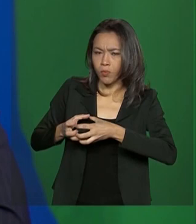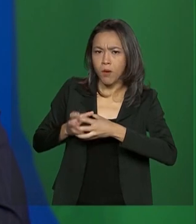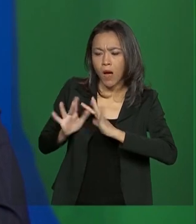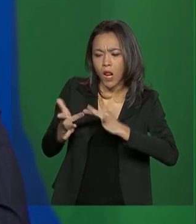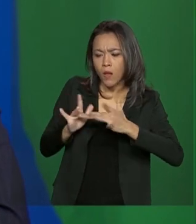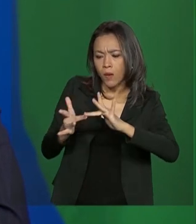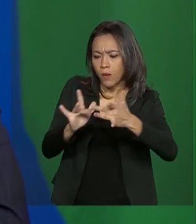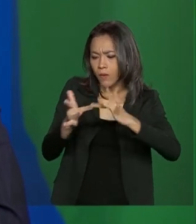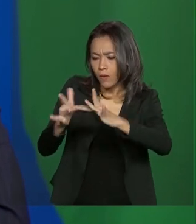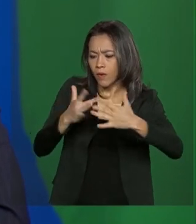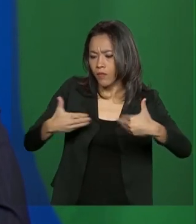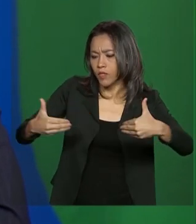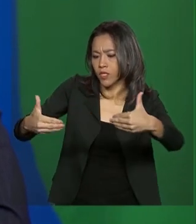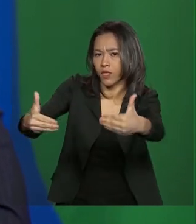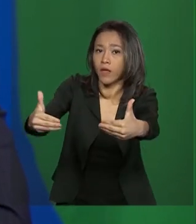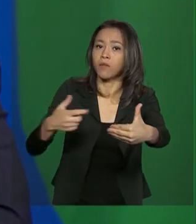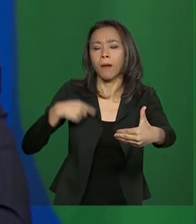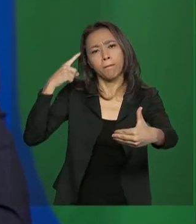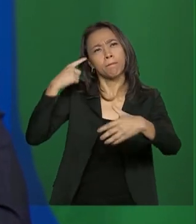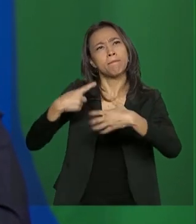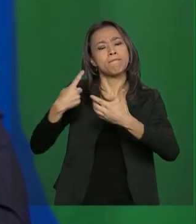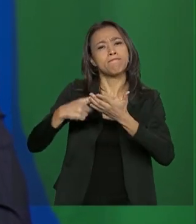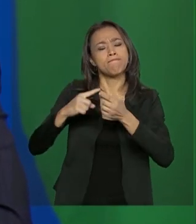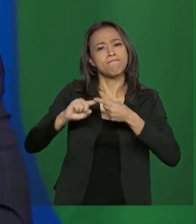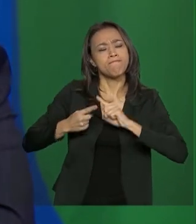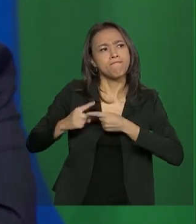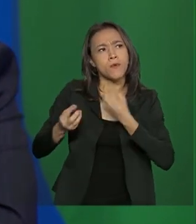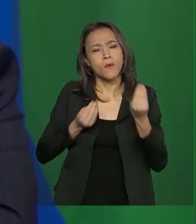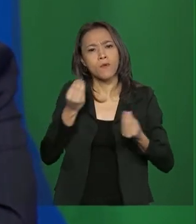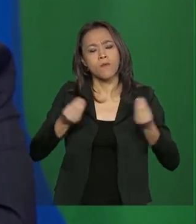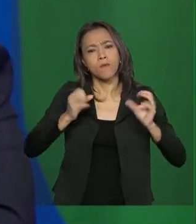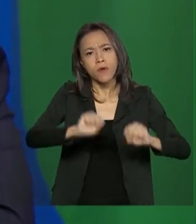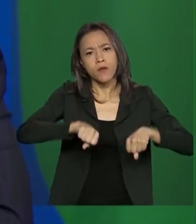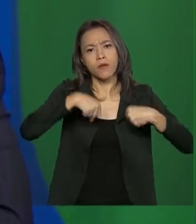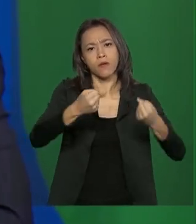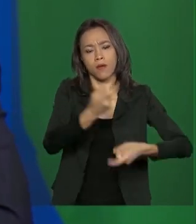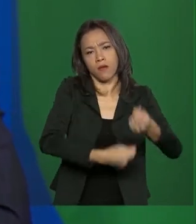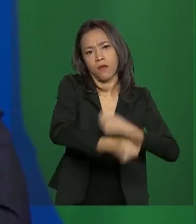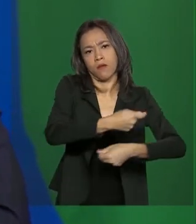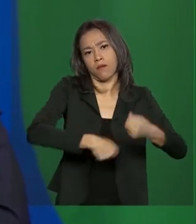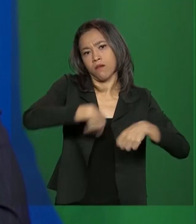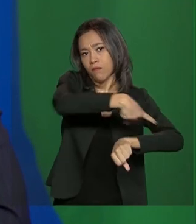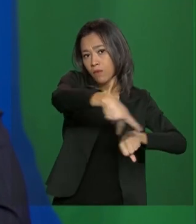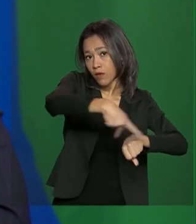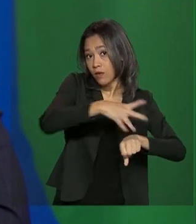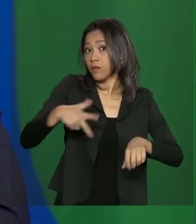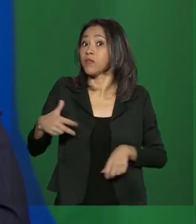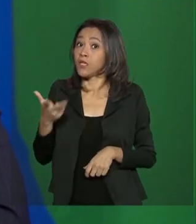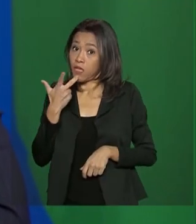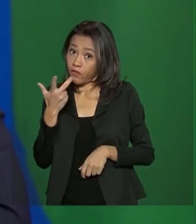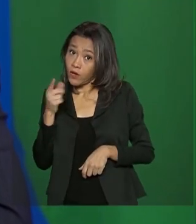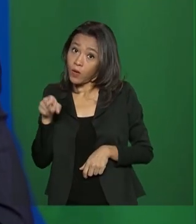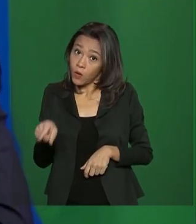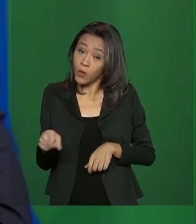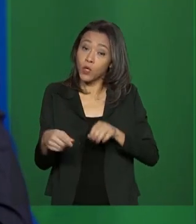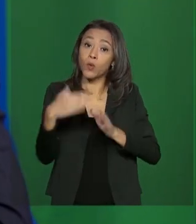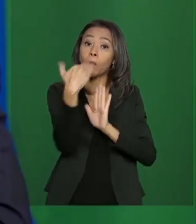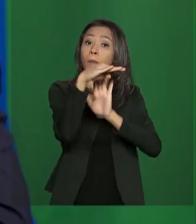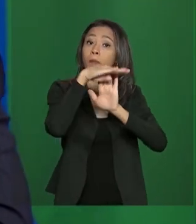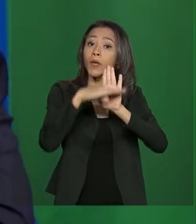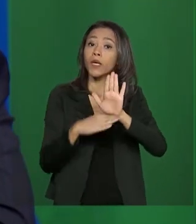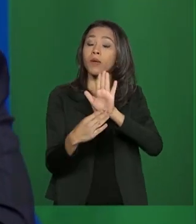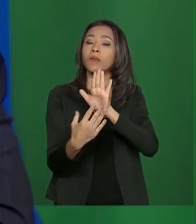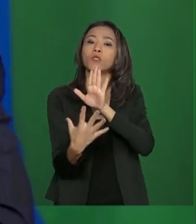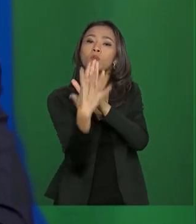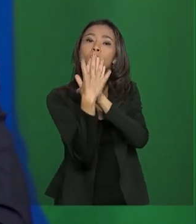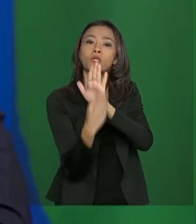ações estratégicas de recuperação econômica do país e anunciou que o programa de concessões do Ministério de Infraestrutura, que